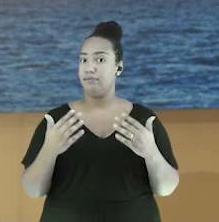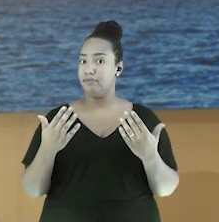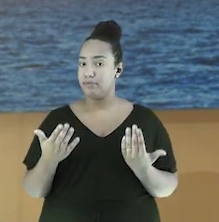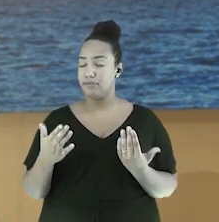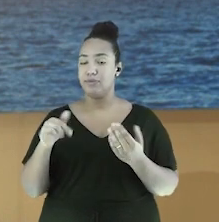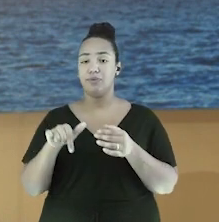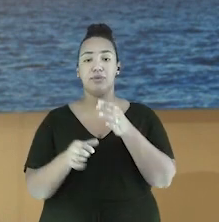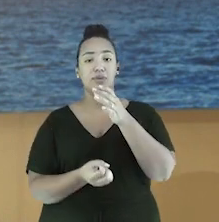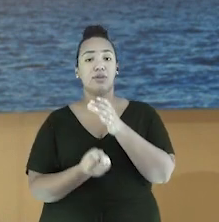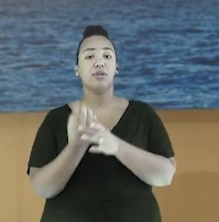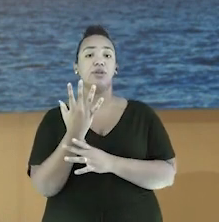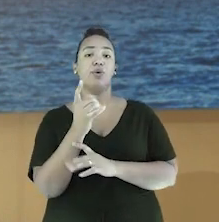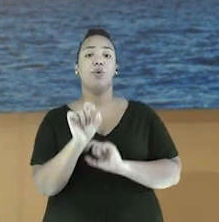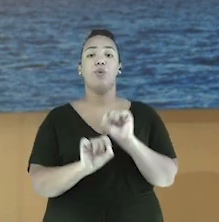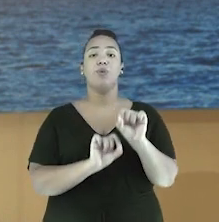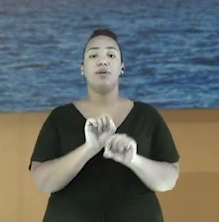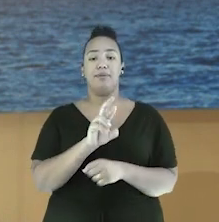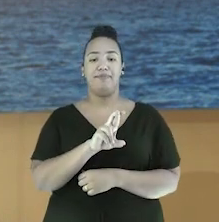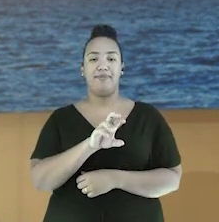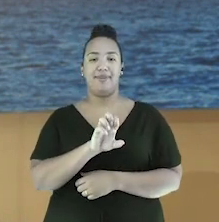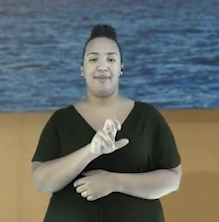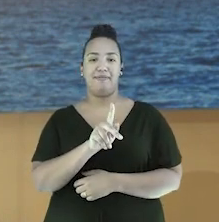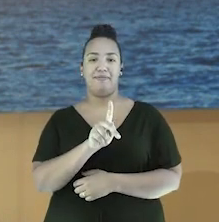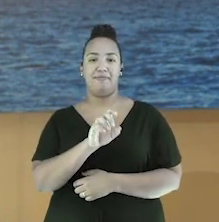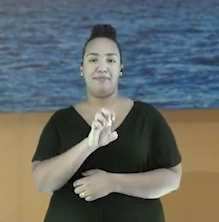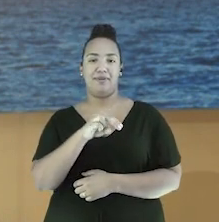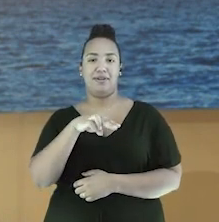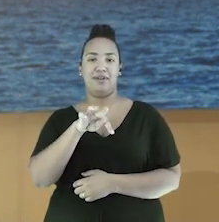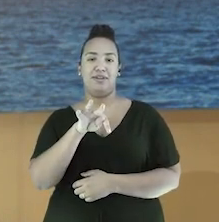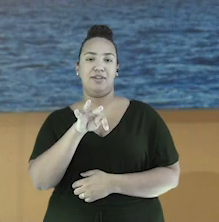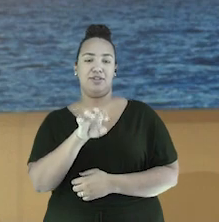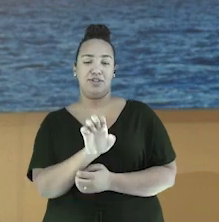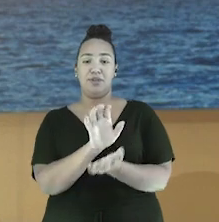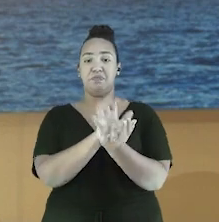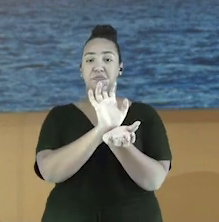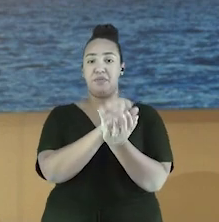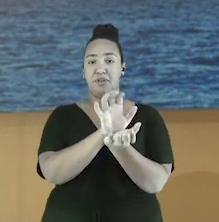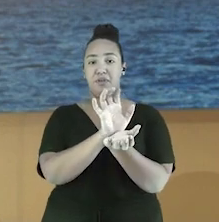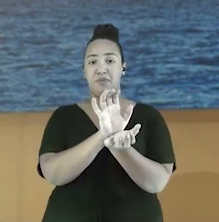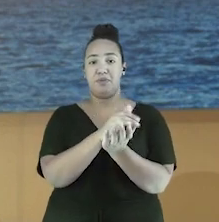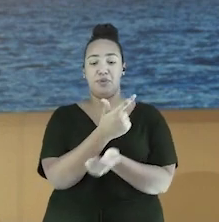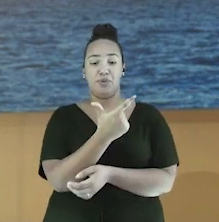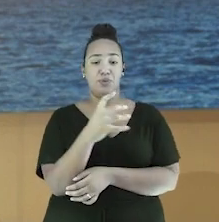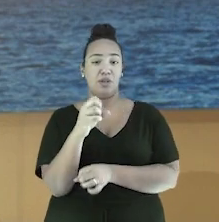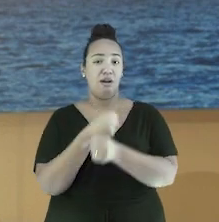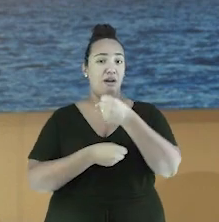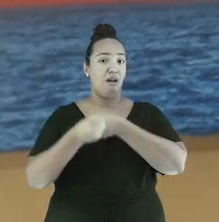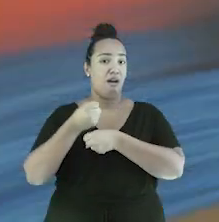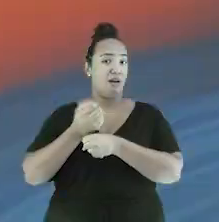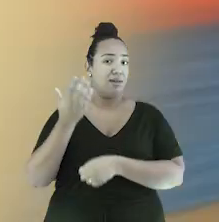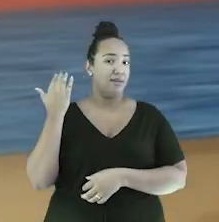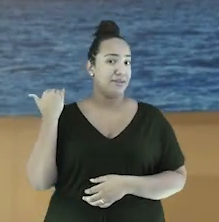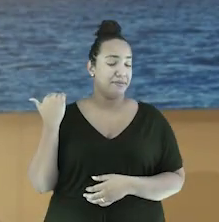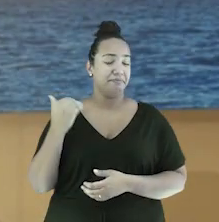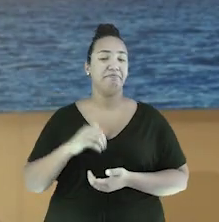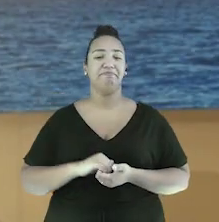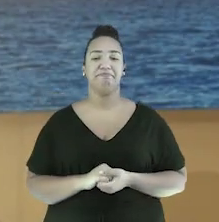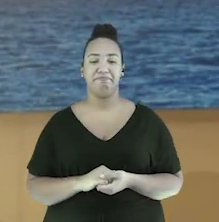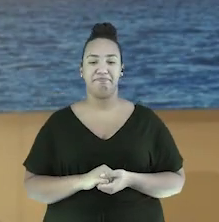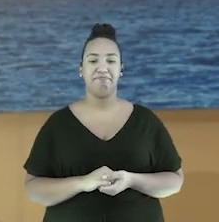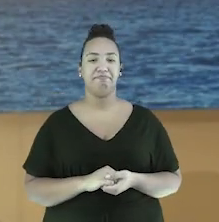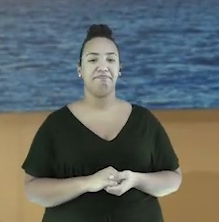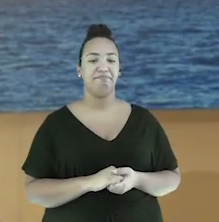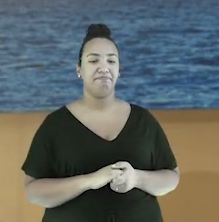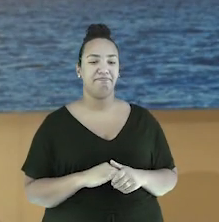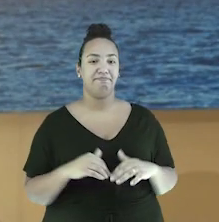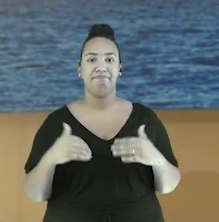Repente, no interior de Pernambuco, há cerca de 200 anos atrás. Viram que legal? Agora